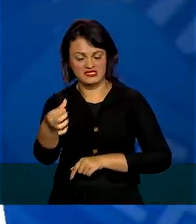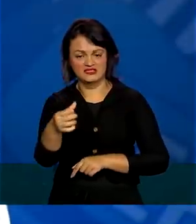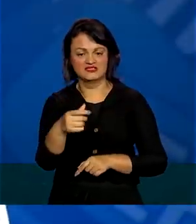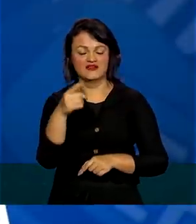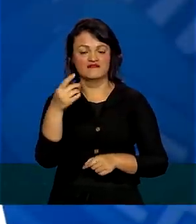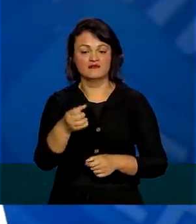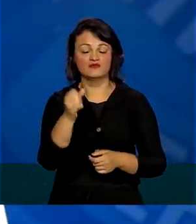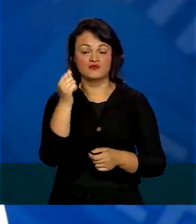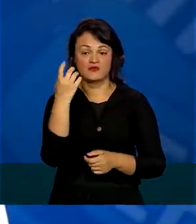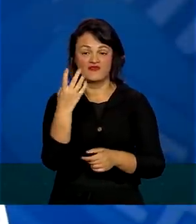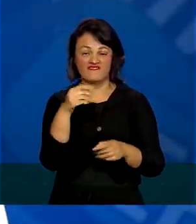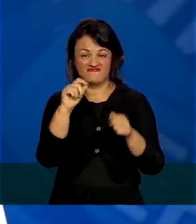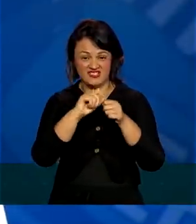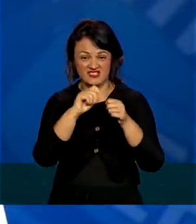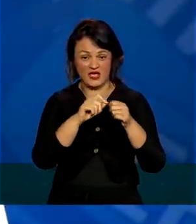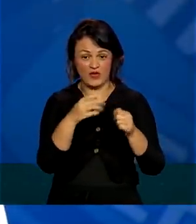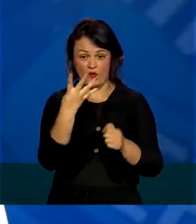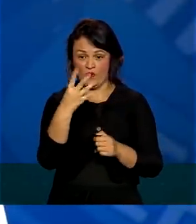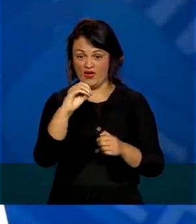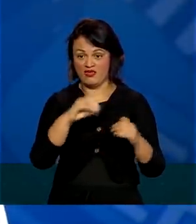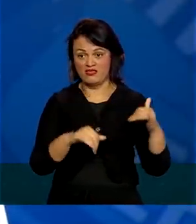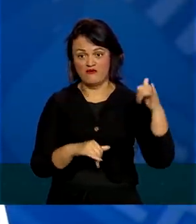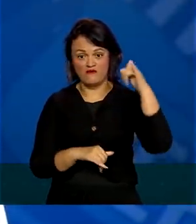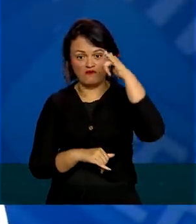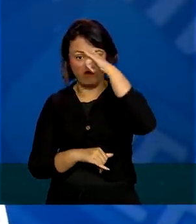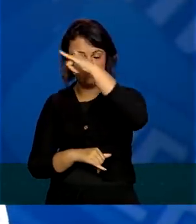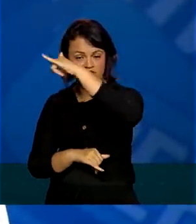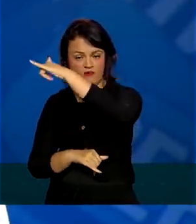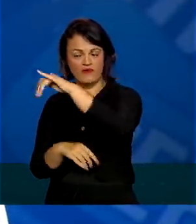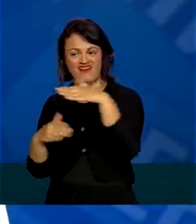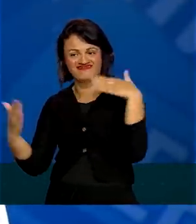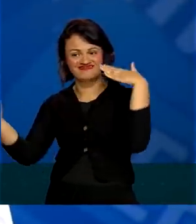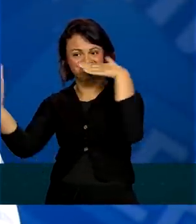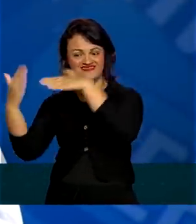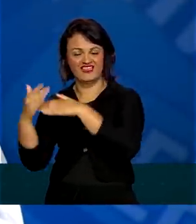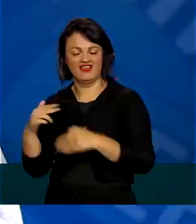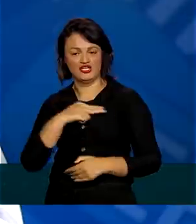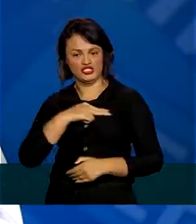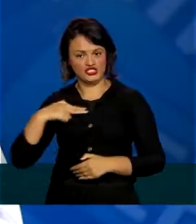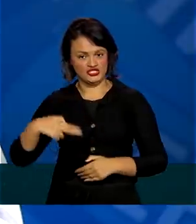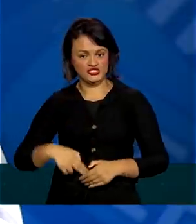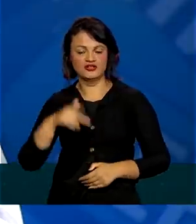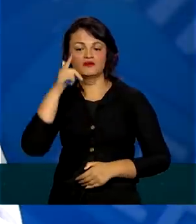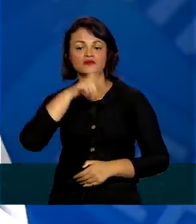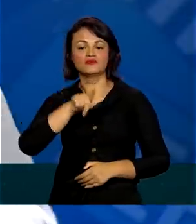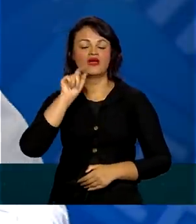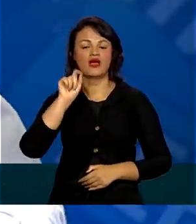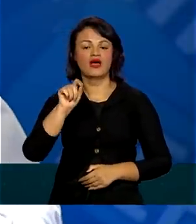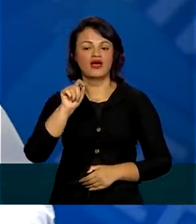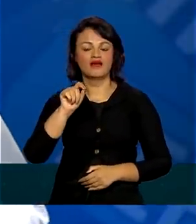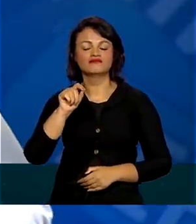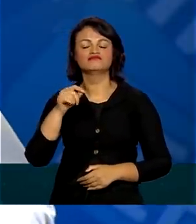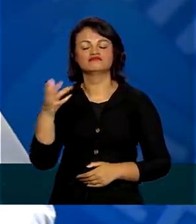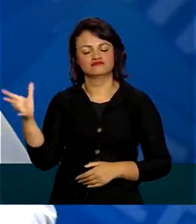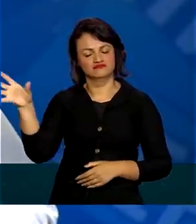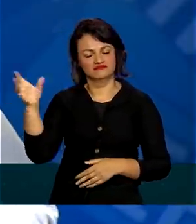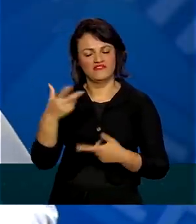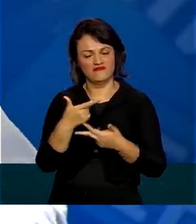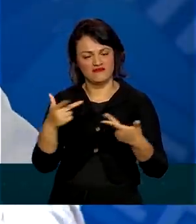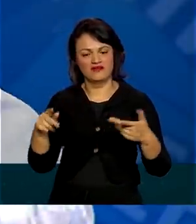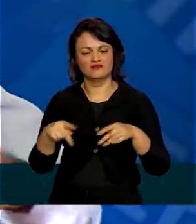40 voos internacionais até a China para trazer depois mais